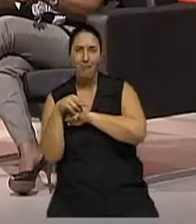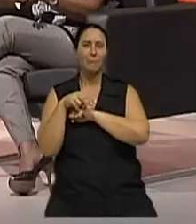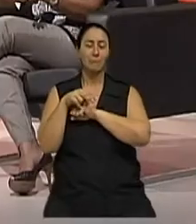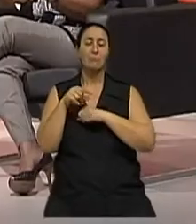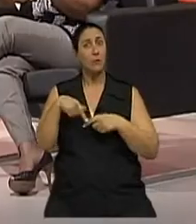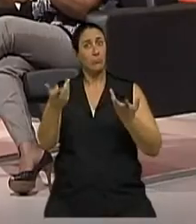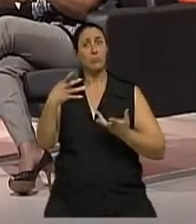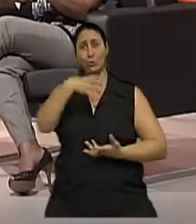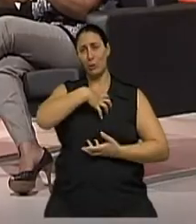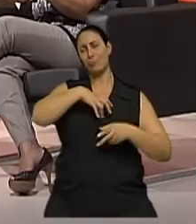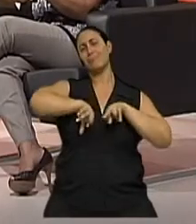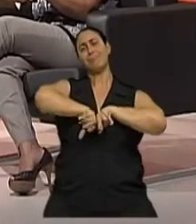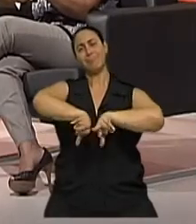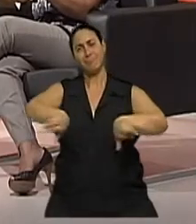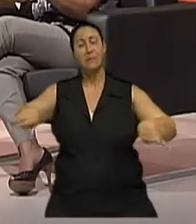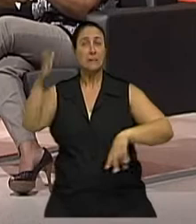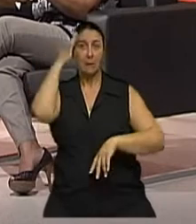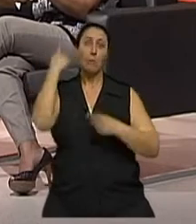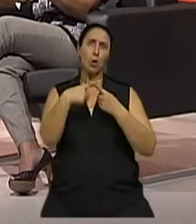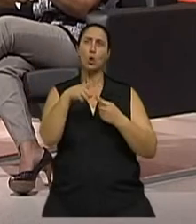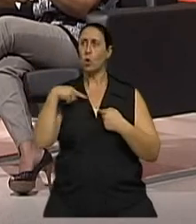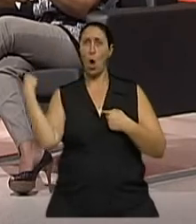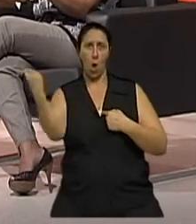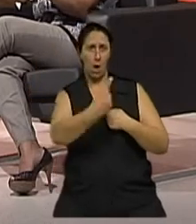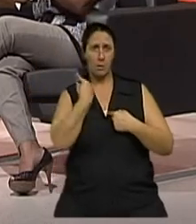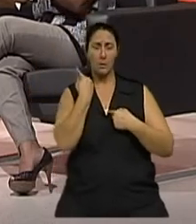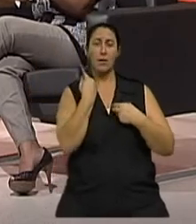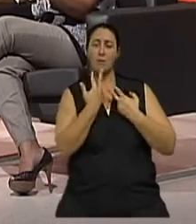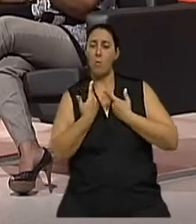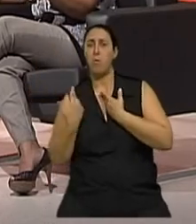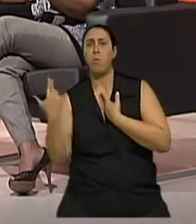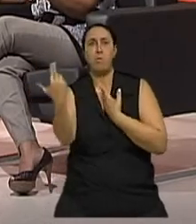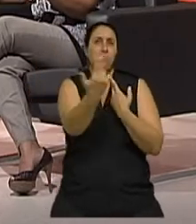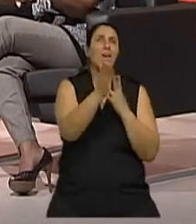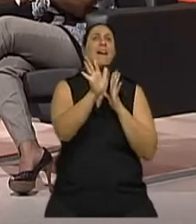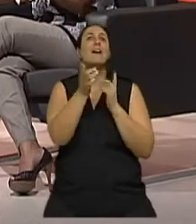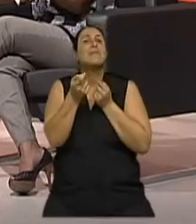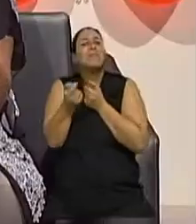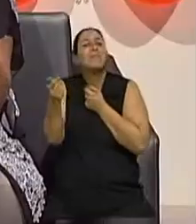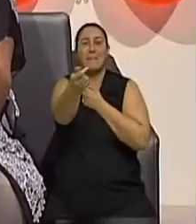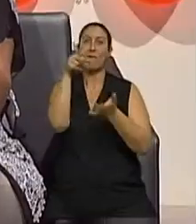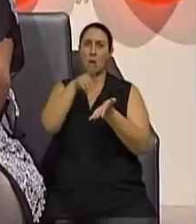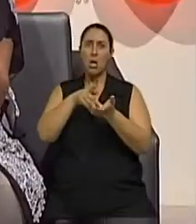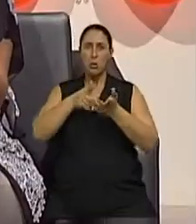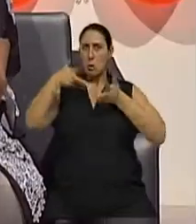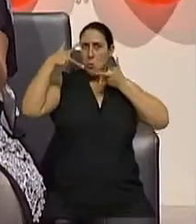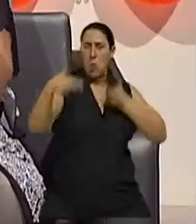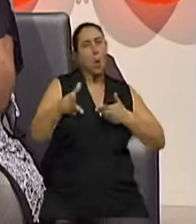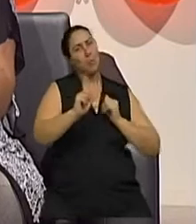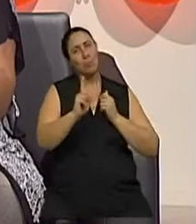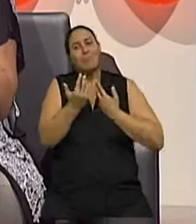diferenciadas. Por isso que a gente é chamado de semelhante, né? Porque a gente só é semelhante, igual a gente não é, né? Essa coisa de se